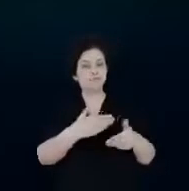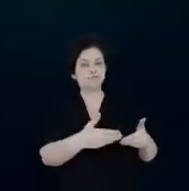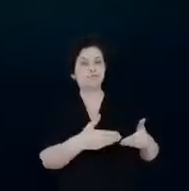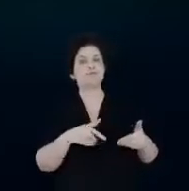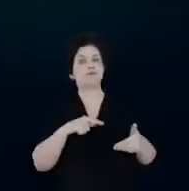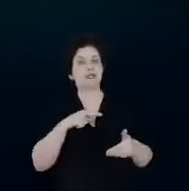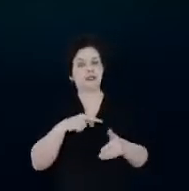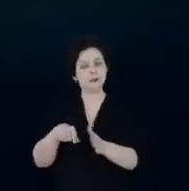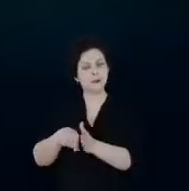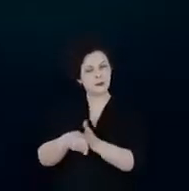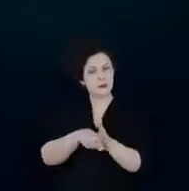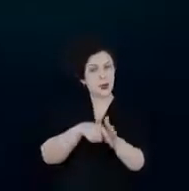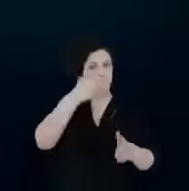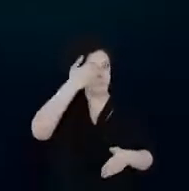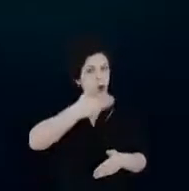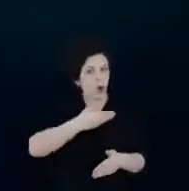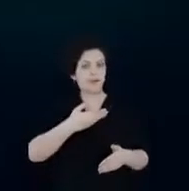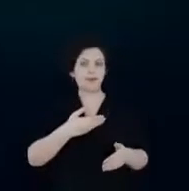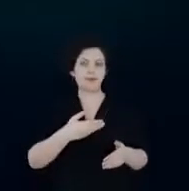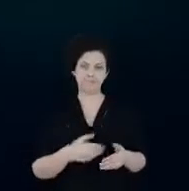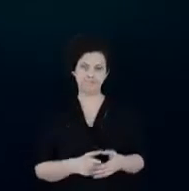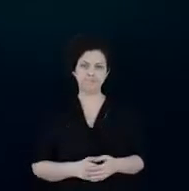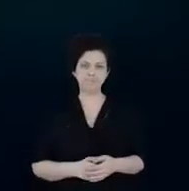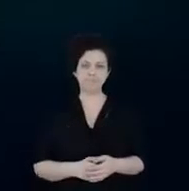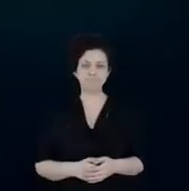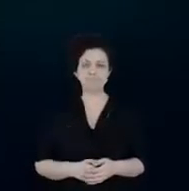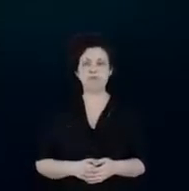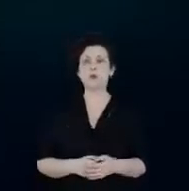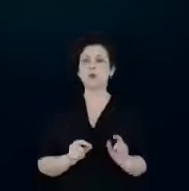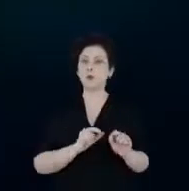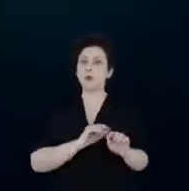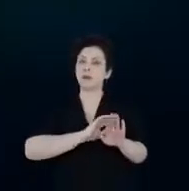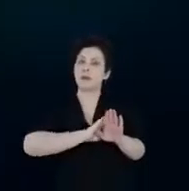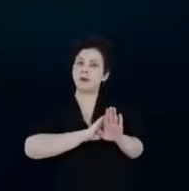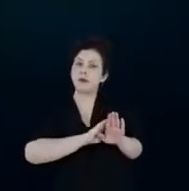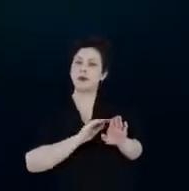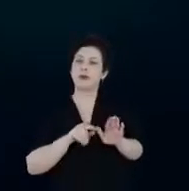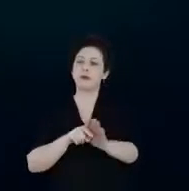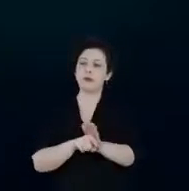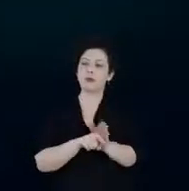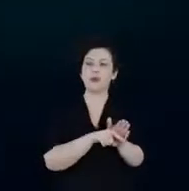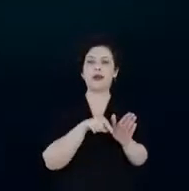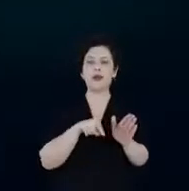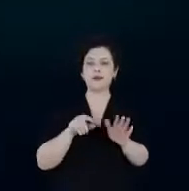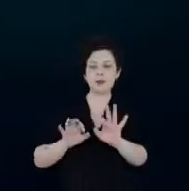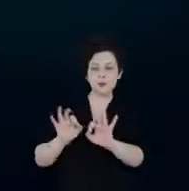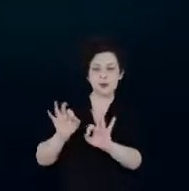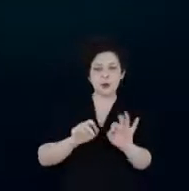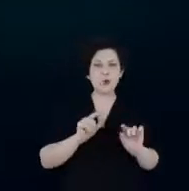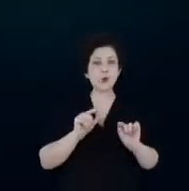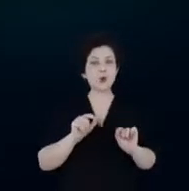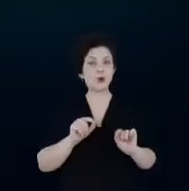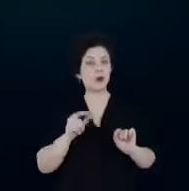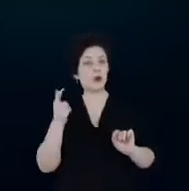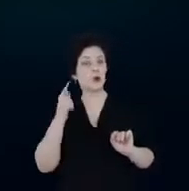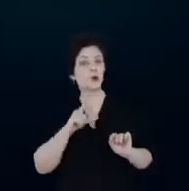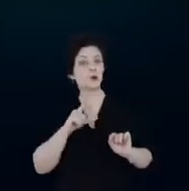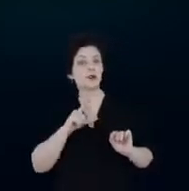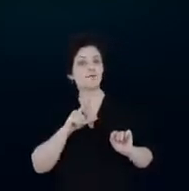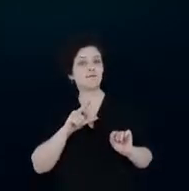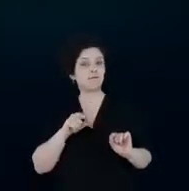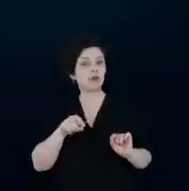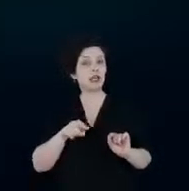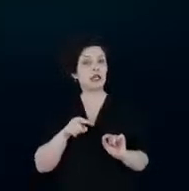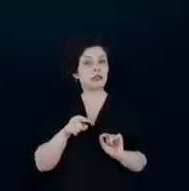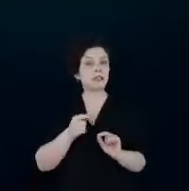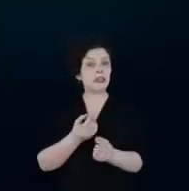Então, o viés dos projetos estruturantes é exatamente esse, levar esse tipo de